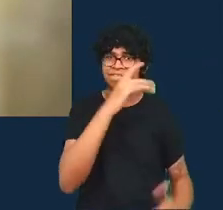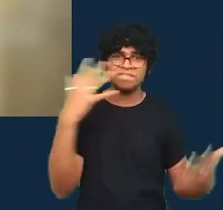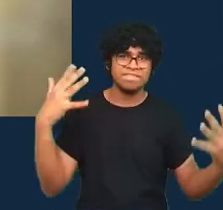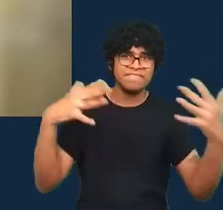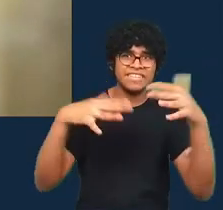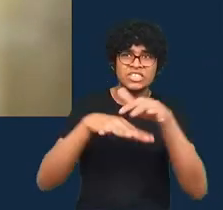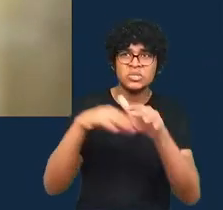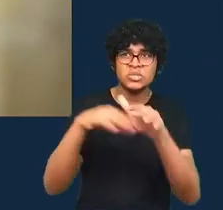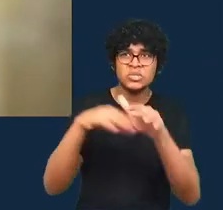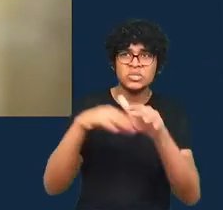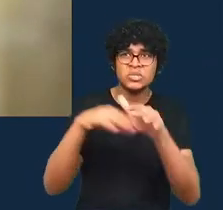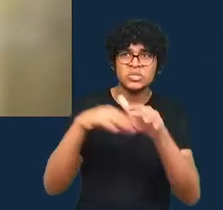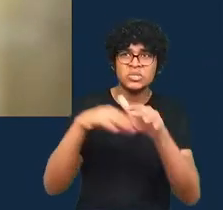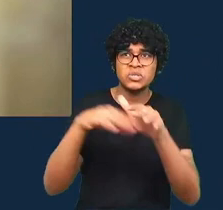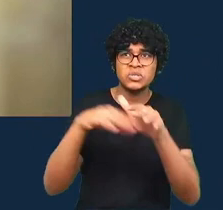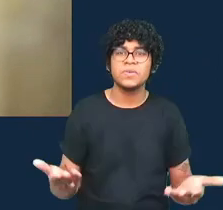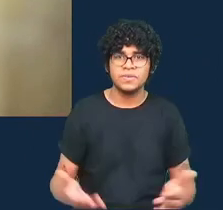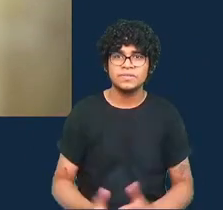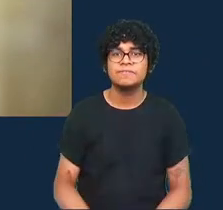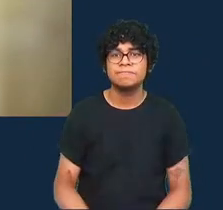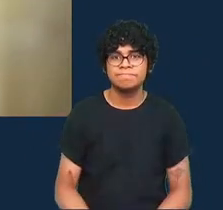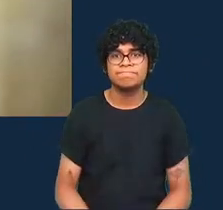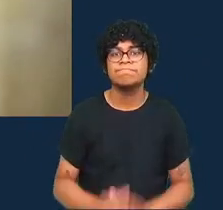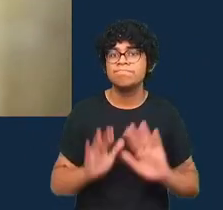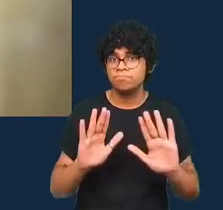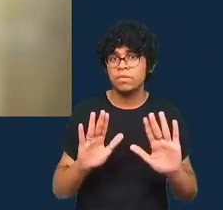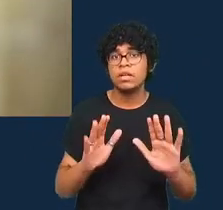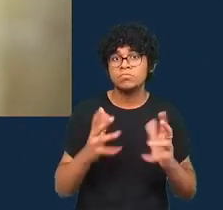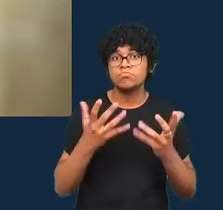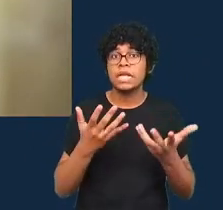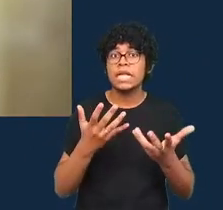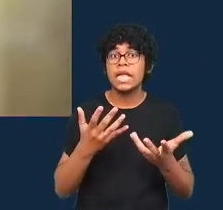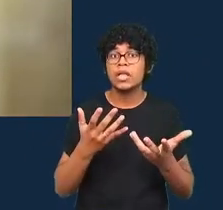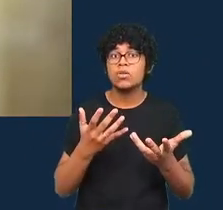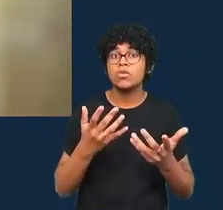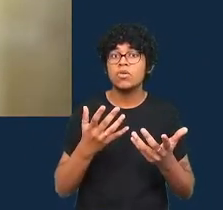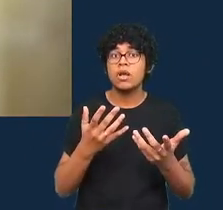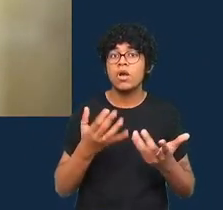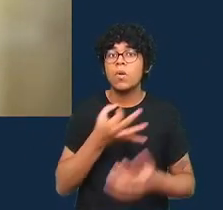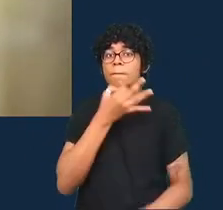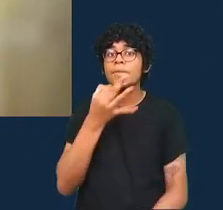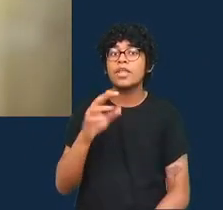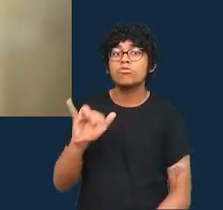mas eu adoraria ouvir a perspectiva do Jonathan sobre isso também